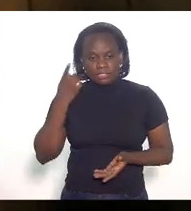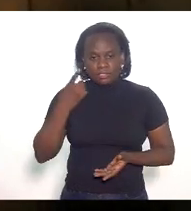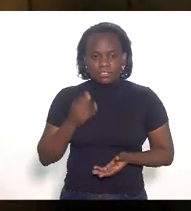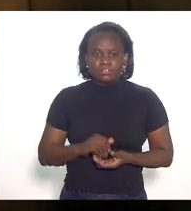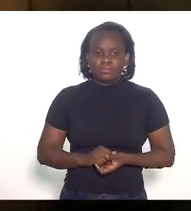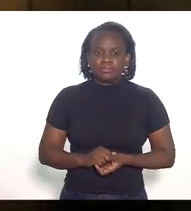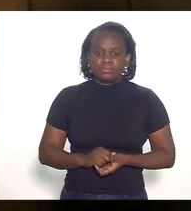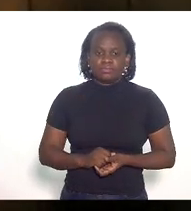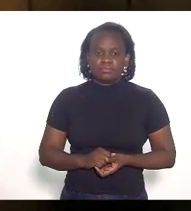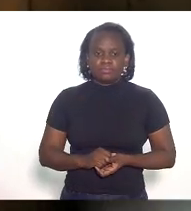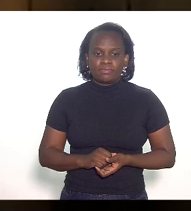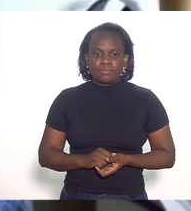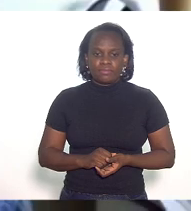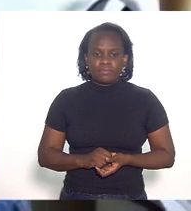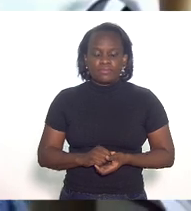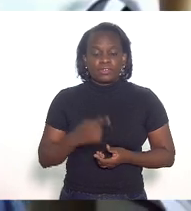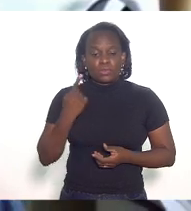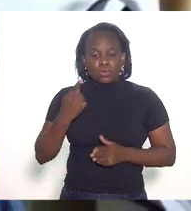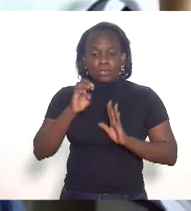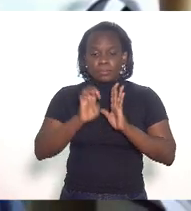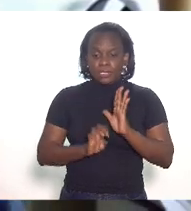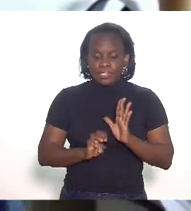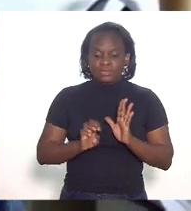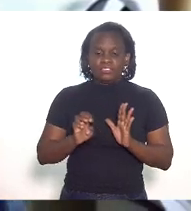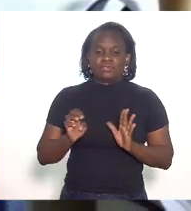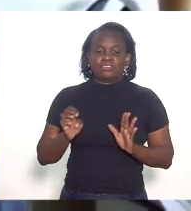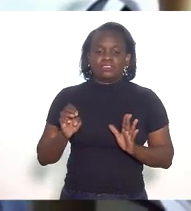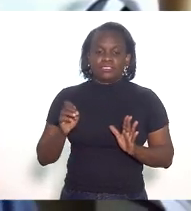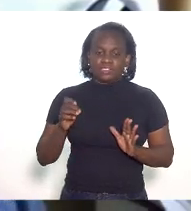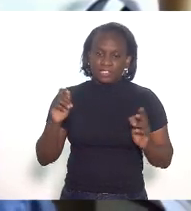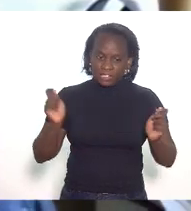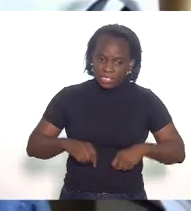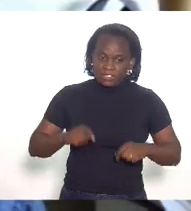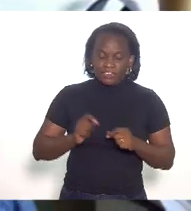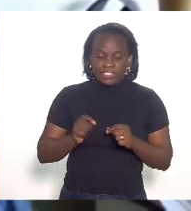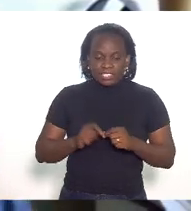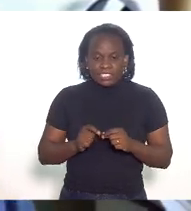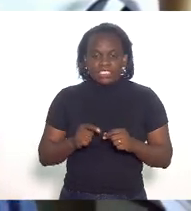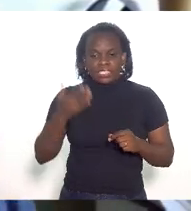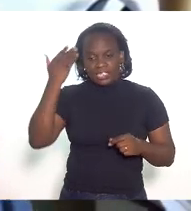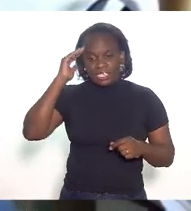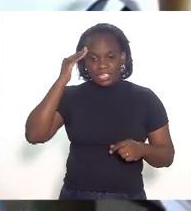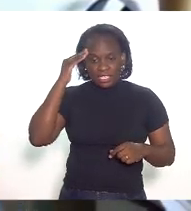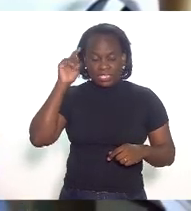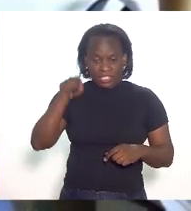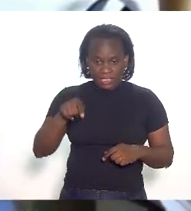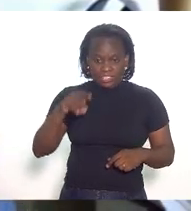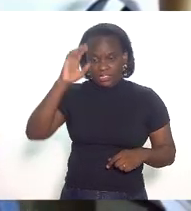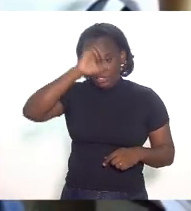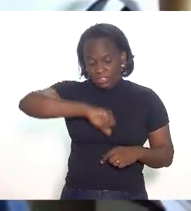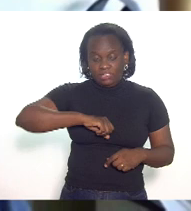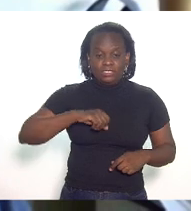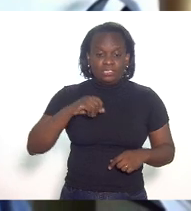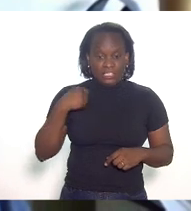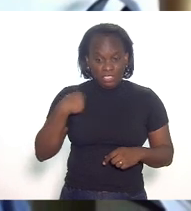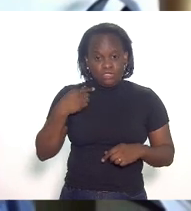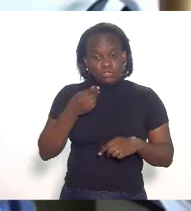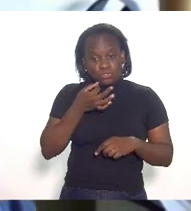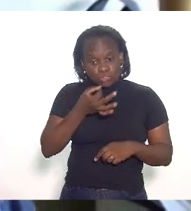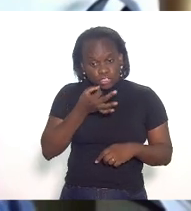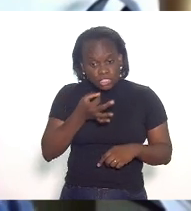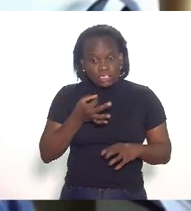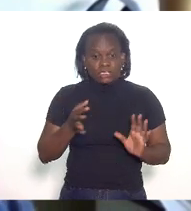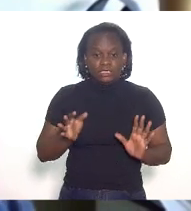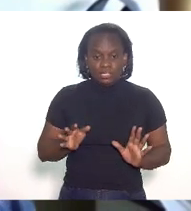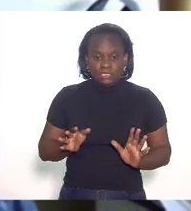a única emenda o que daria para fazer essa compreensão que eu vou sugerir